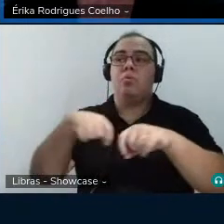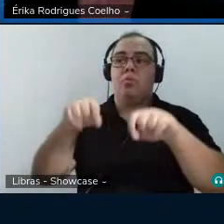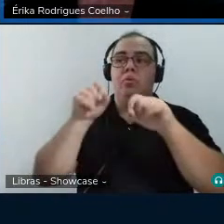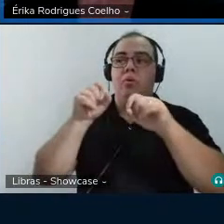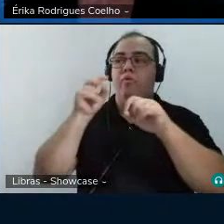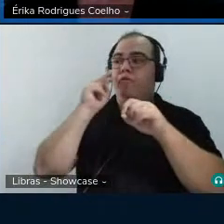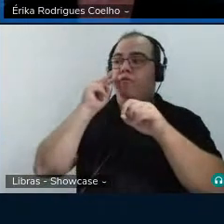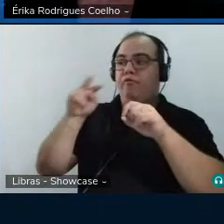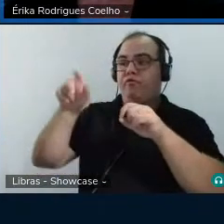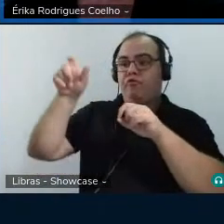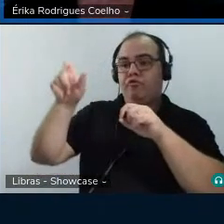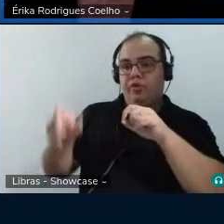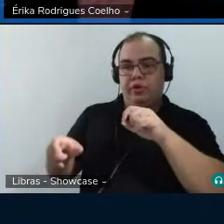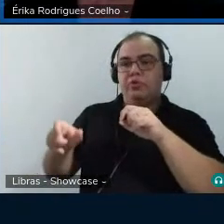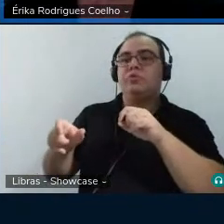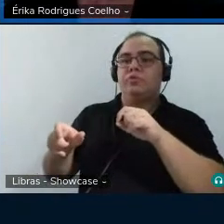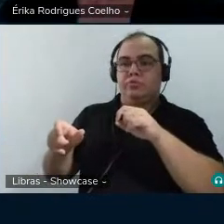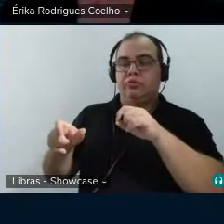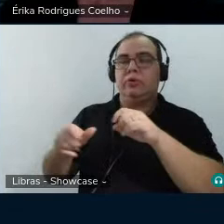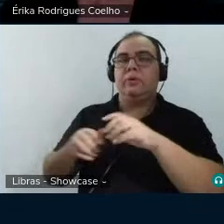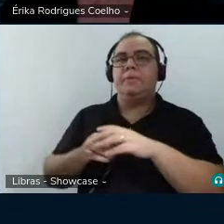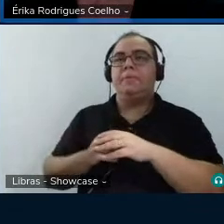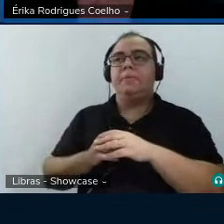vista a...